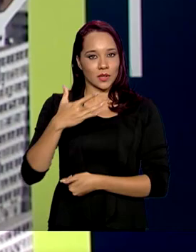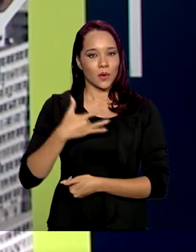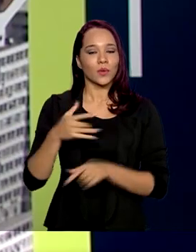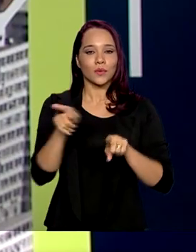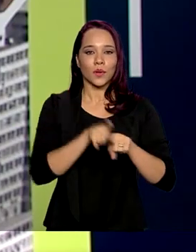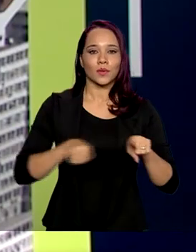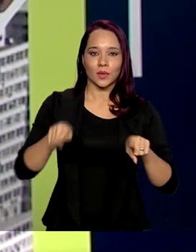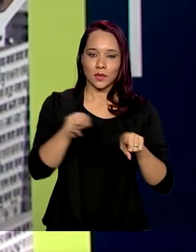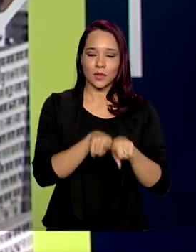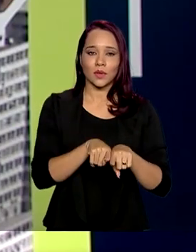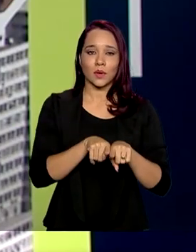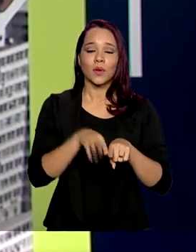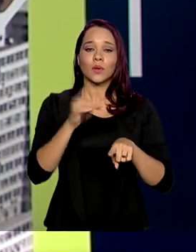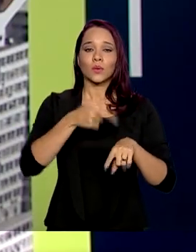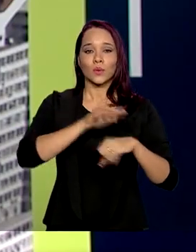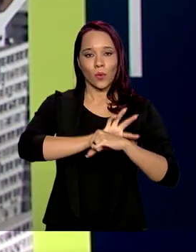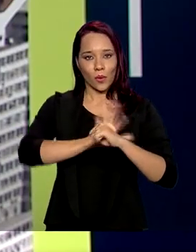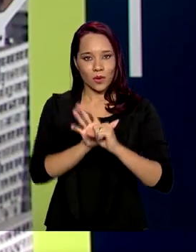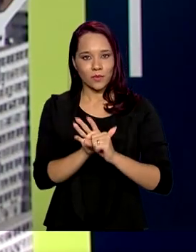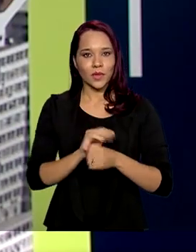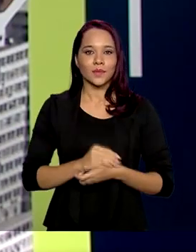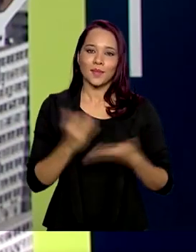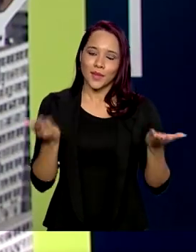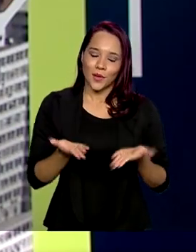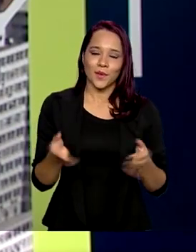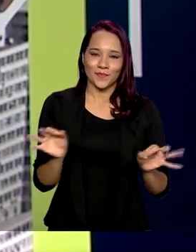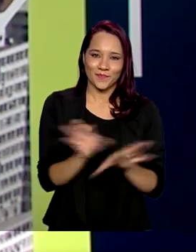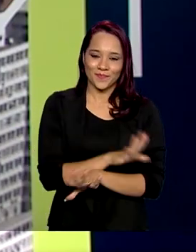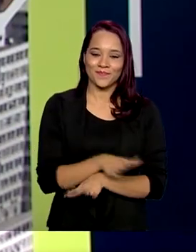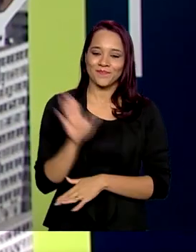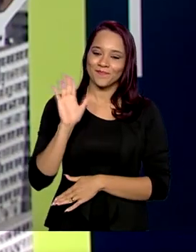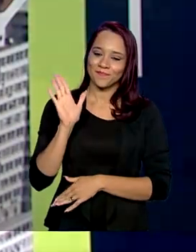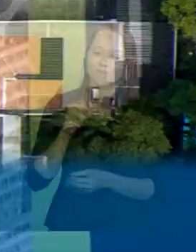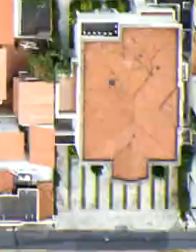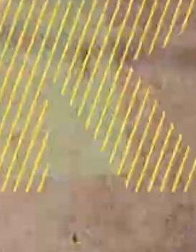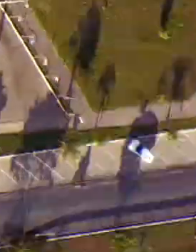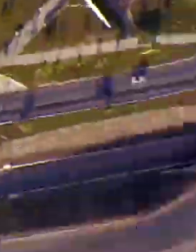atualizações do novo coronavírus. Essa edição termina aqui. Até já.